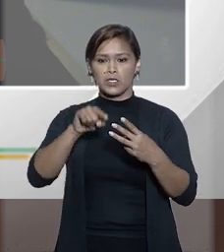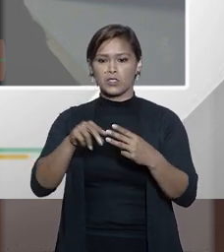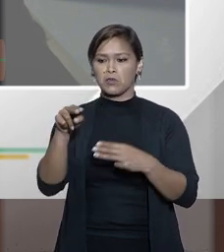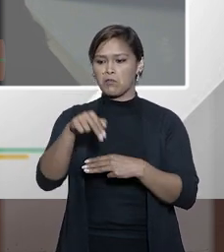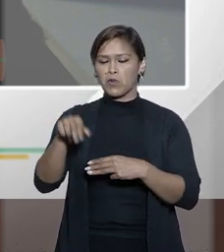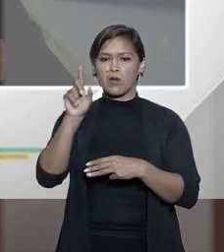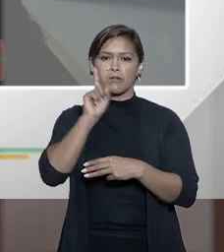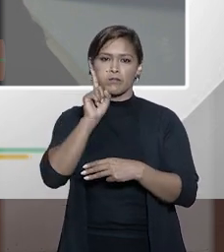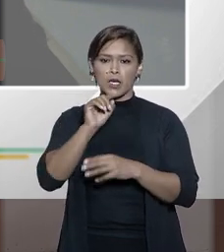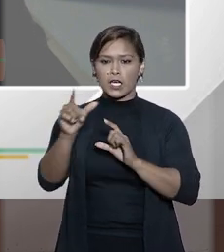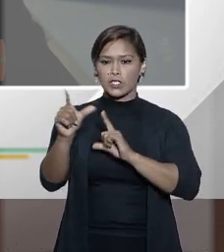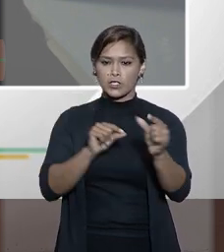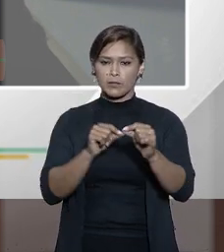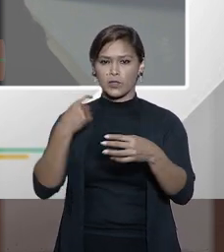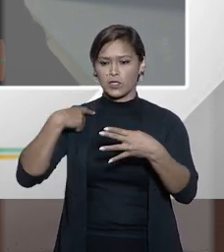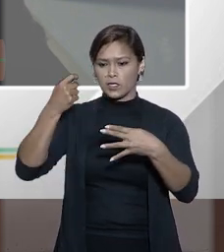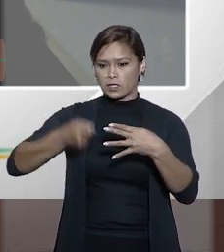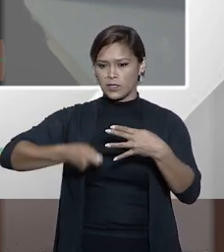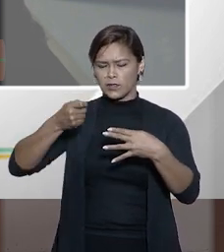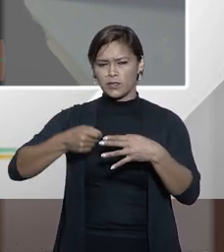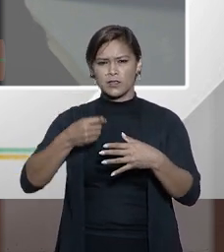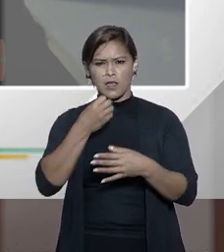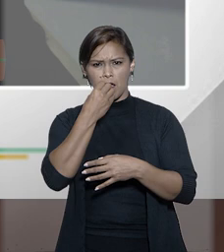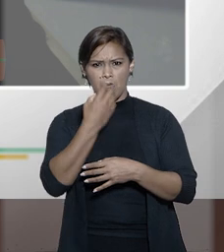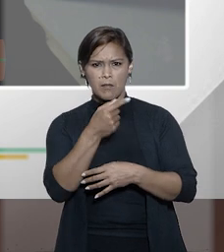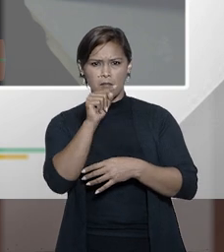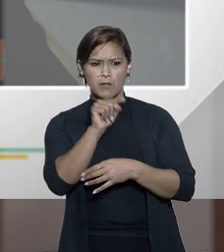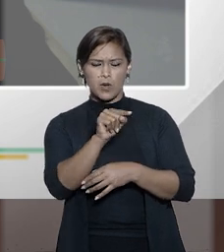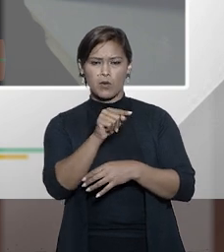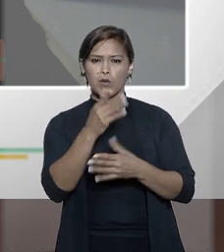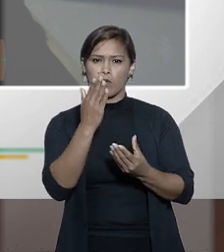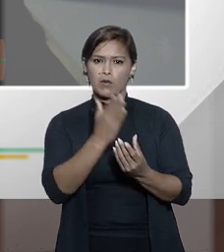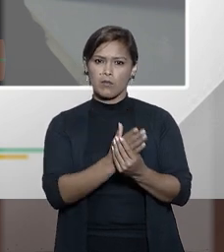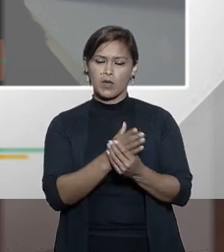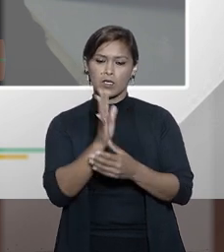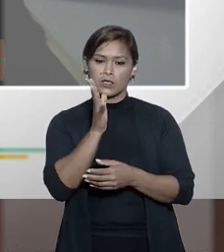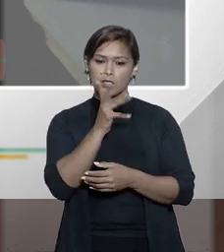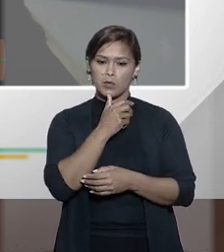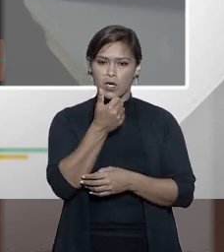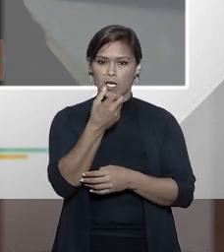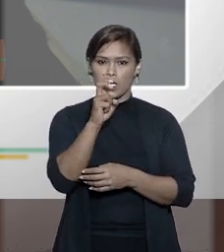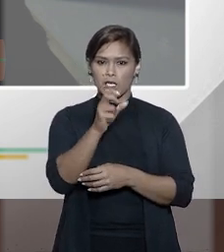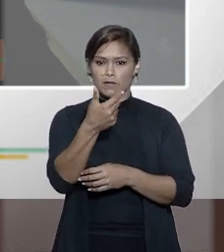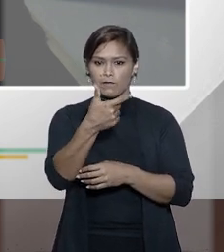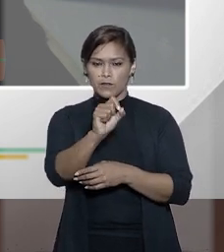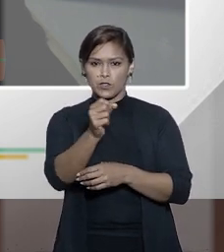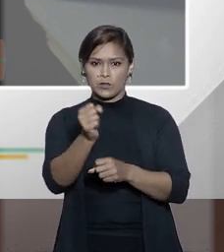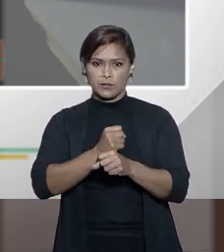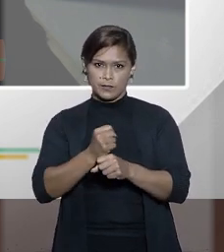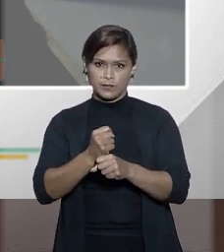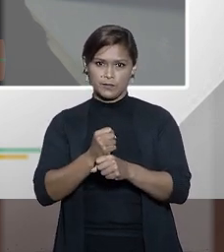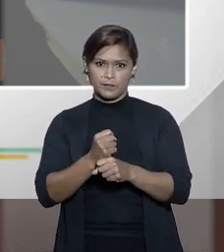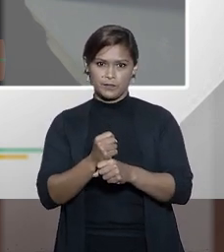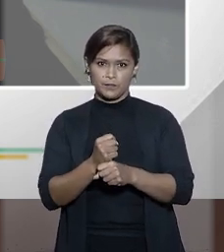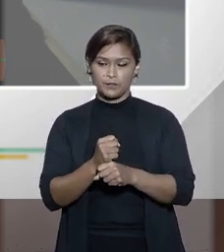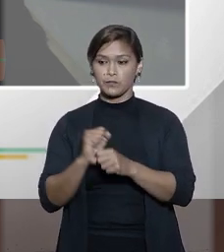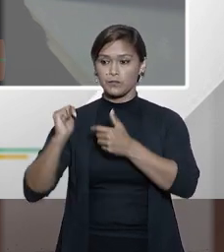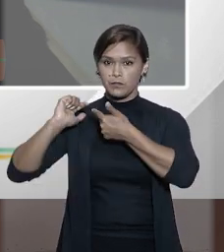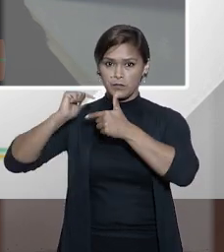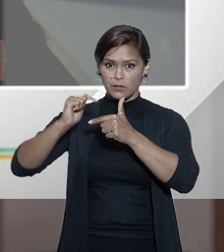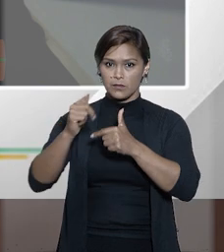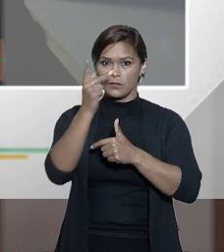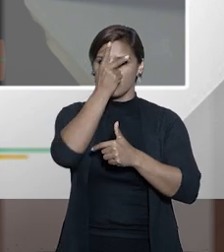norte-americano um juiz japonês se é razoável que um processo demore quinze e vinte anos e o